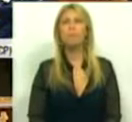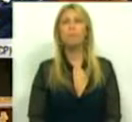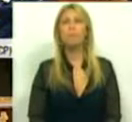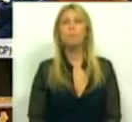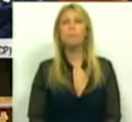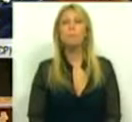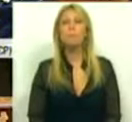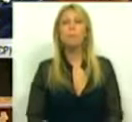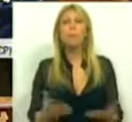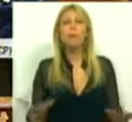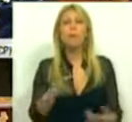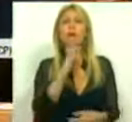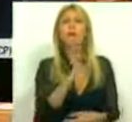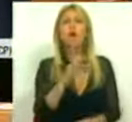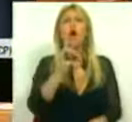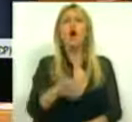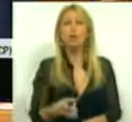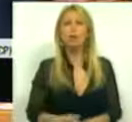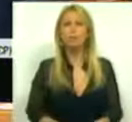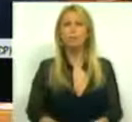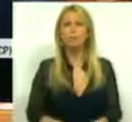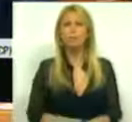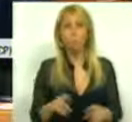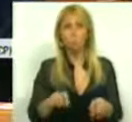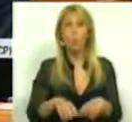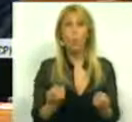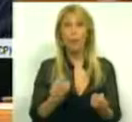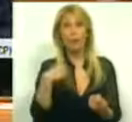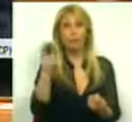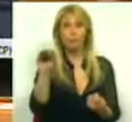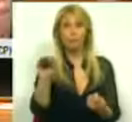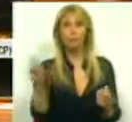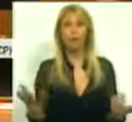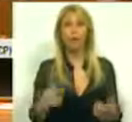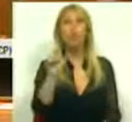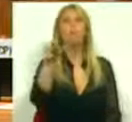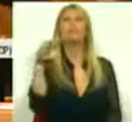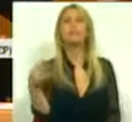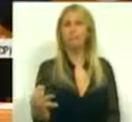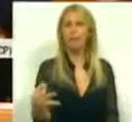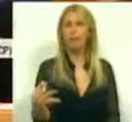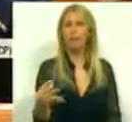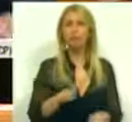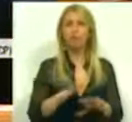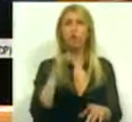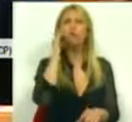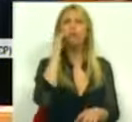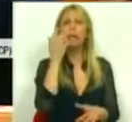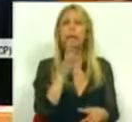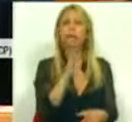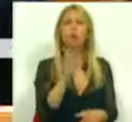E que respostas tem o Partido Interpelante, o Partido Comunista Português, para esta crise?